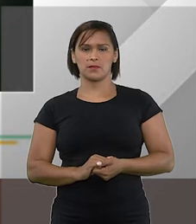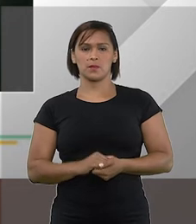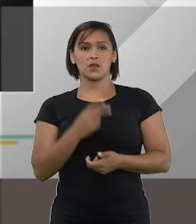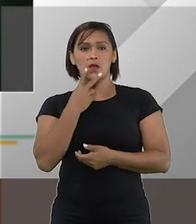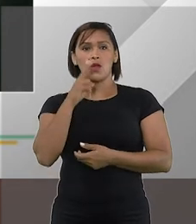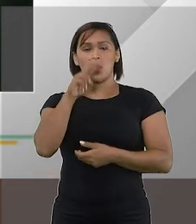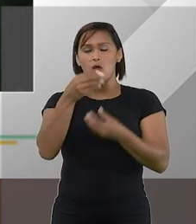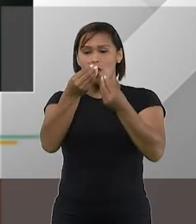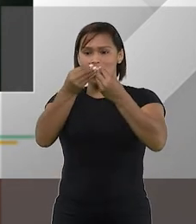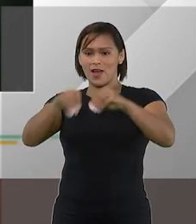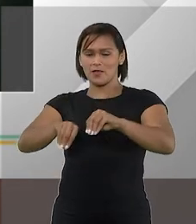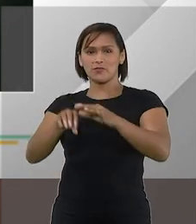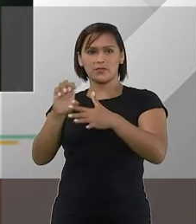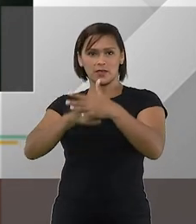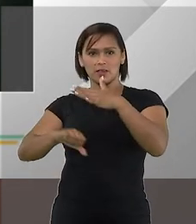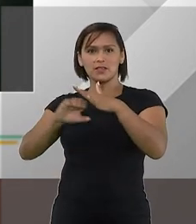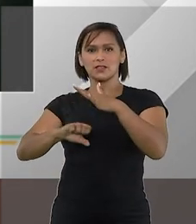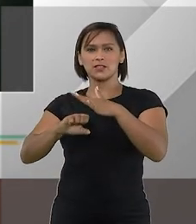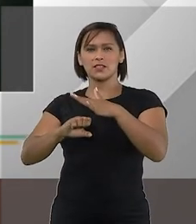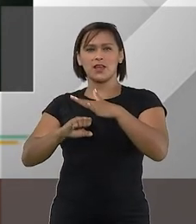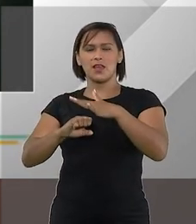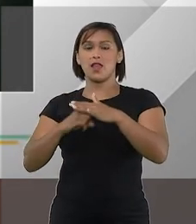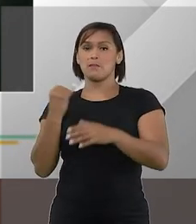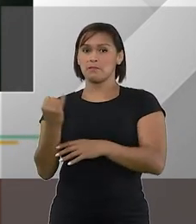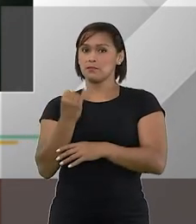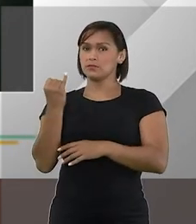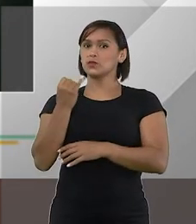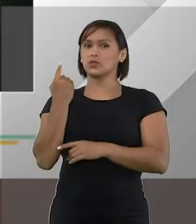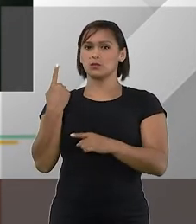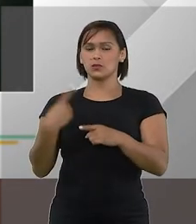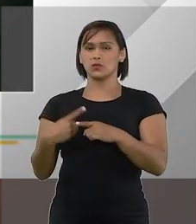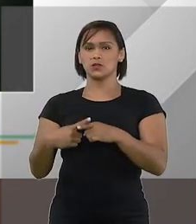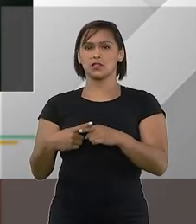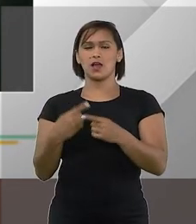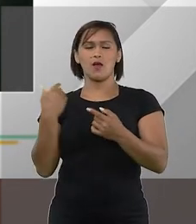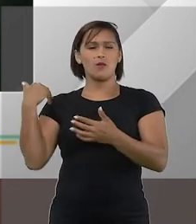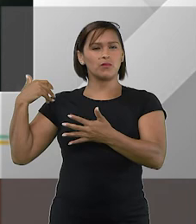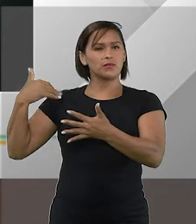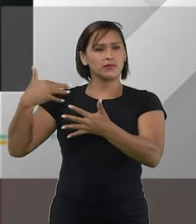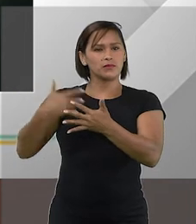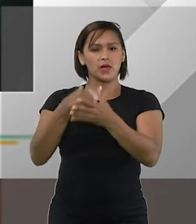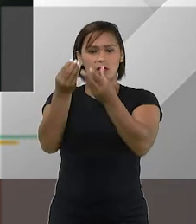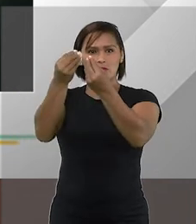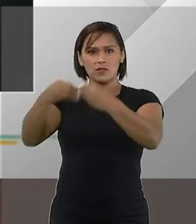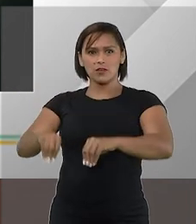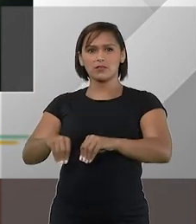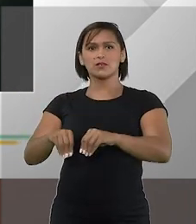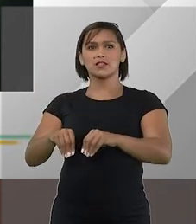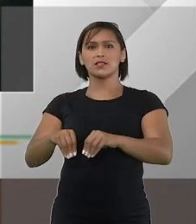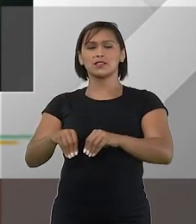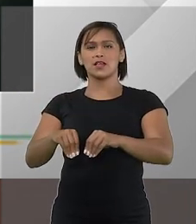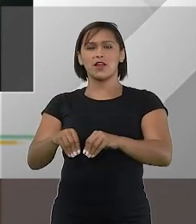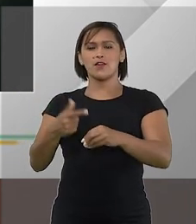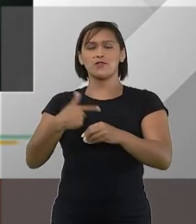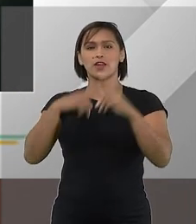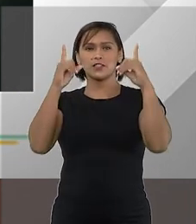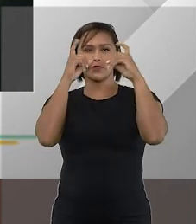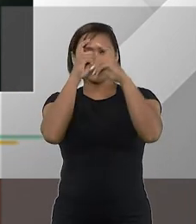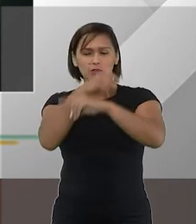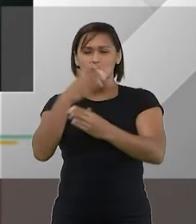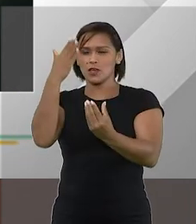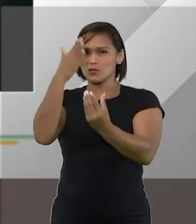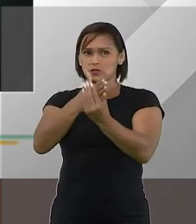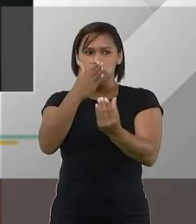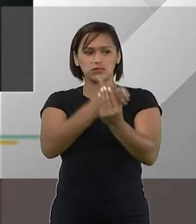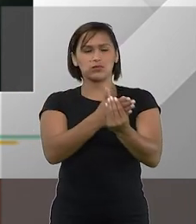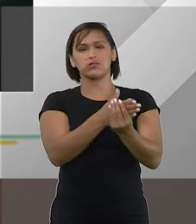olha a falência é muito relevante é muito importante por muito tempo a falência foi o patinho feio né dos